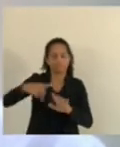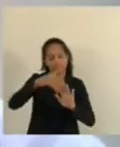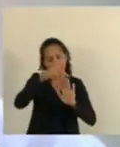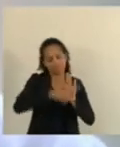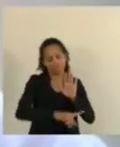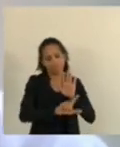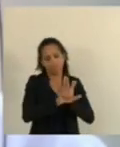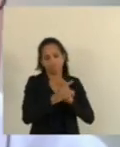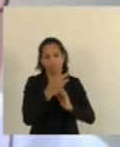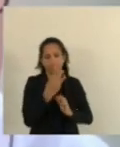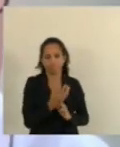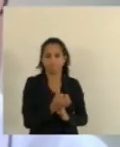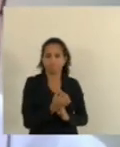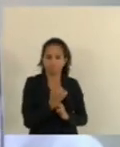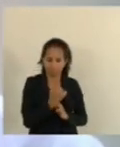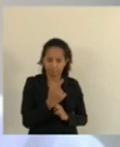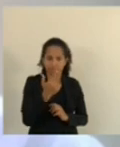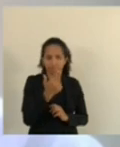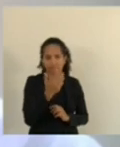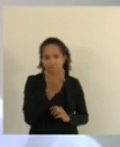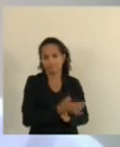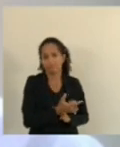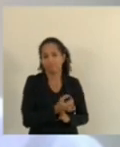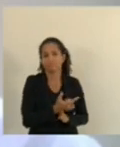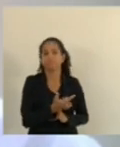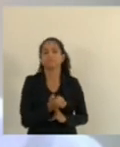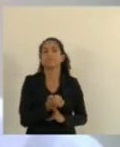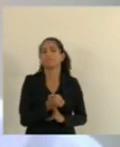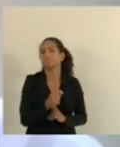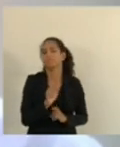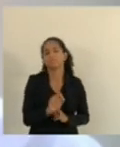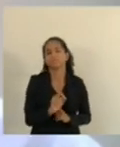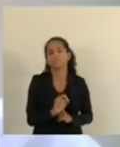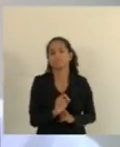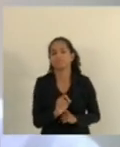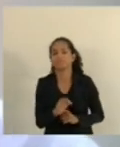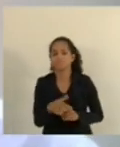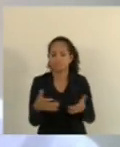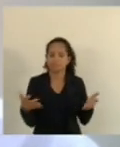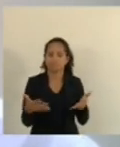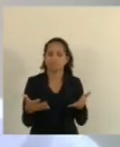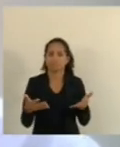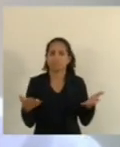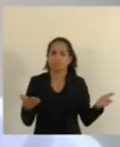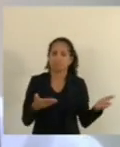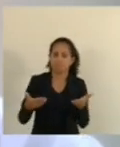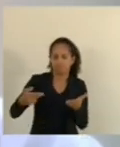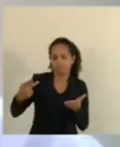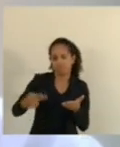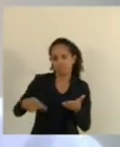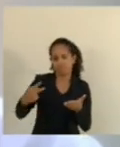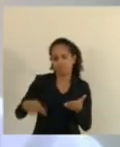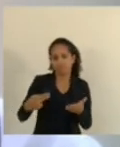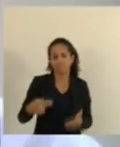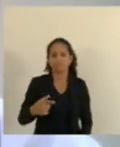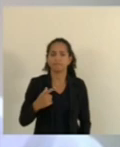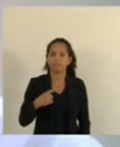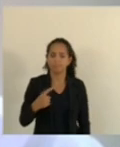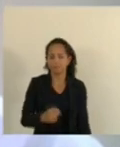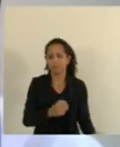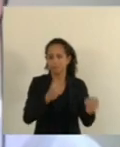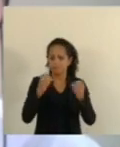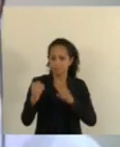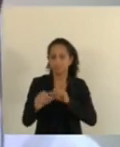361 2021 E está Nesse momento Tramitando na casa Porque tem o poder